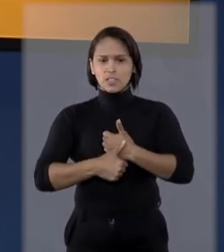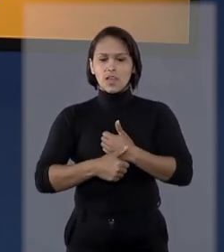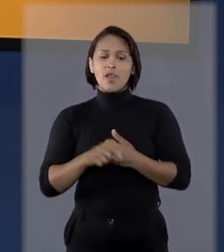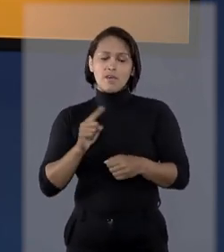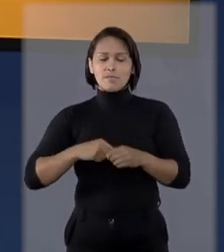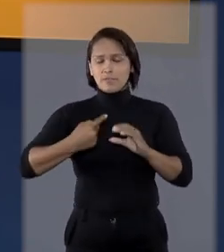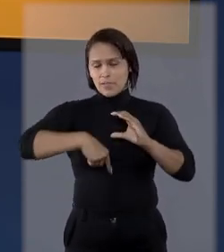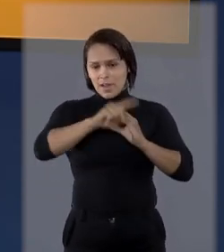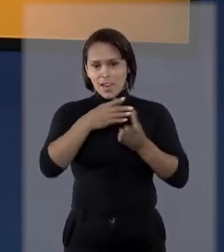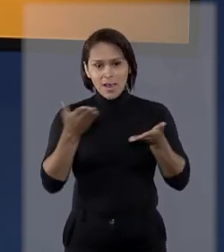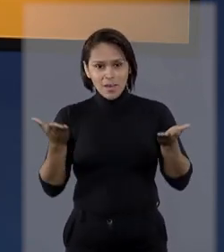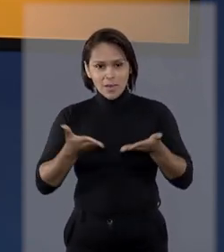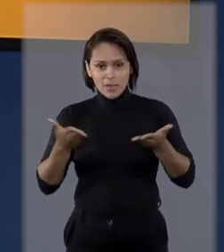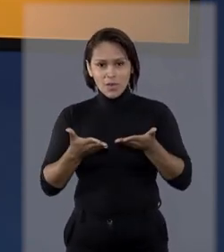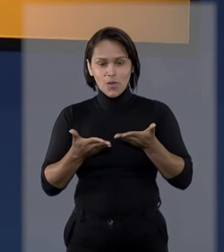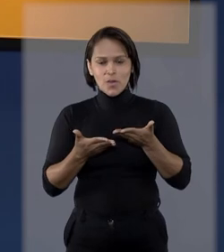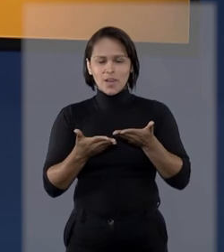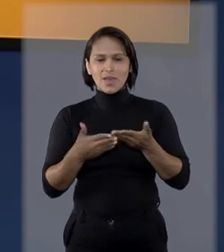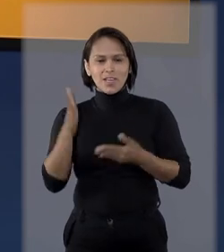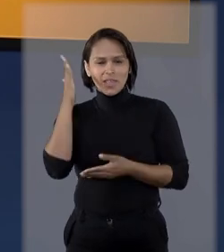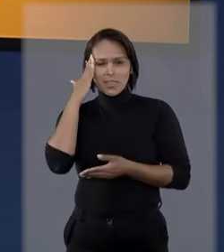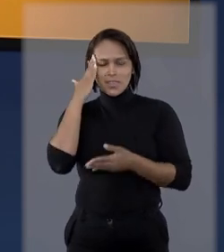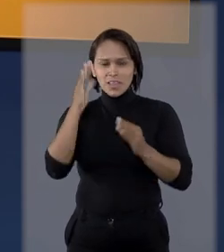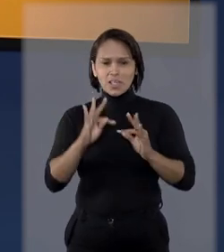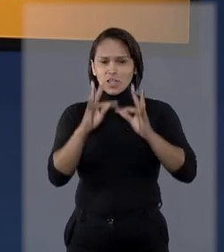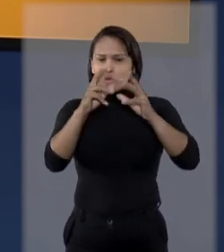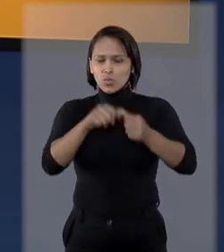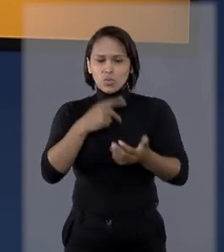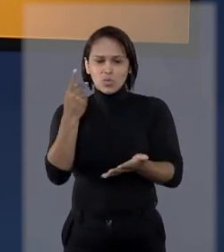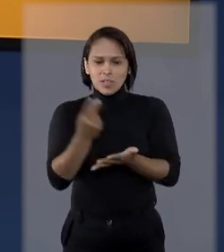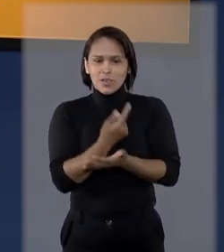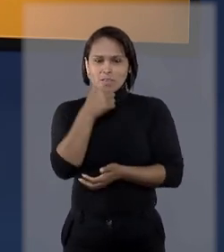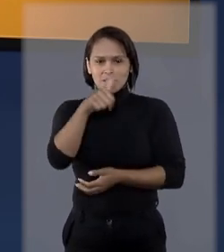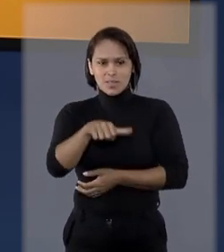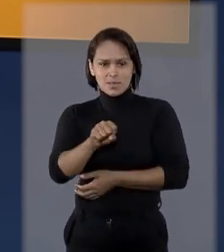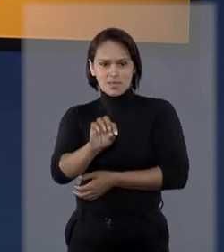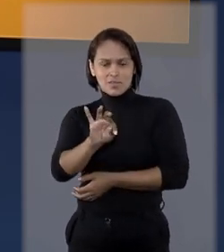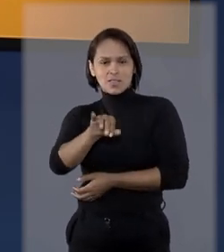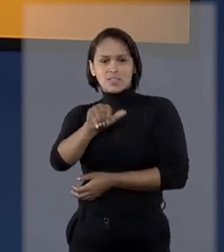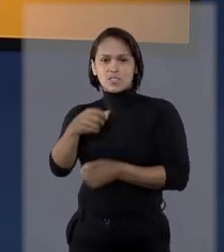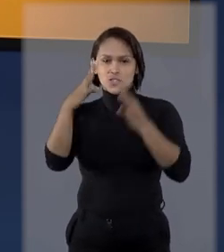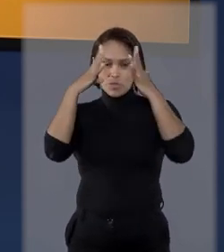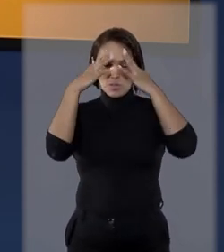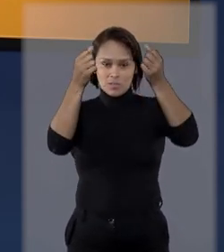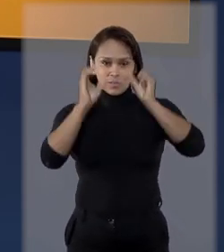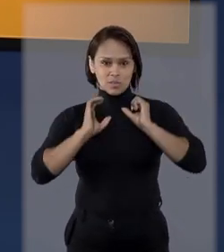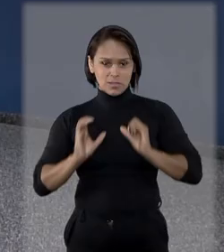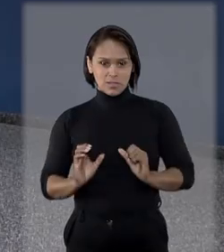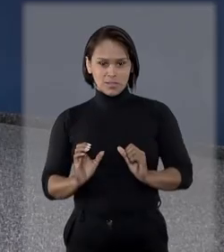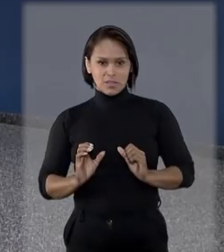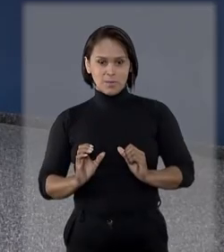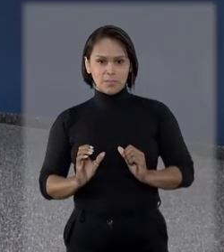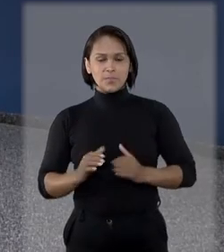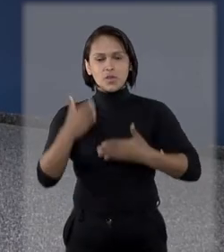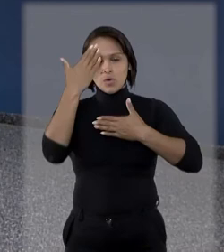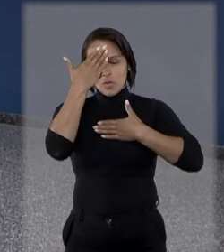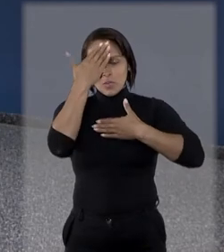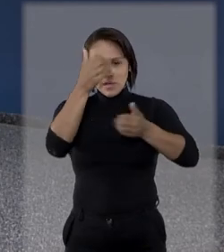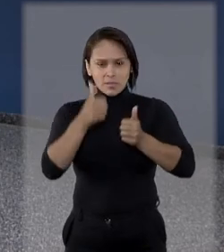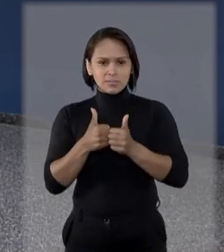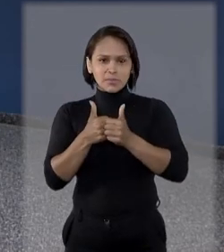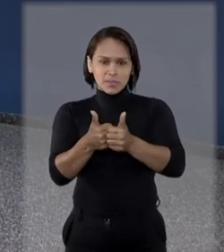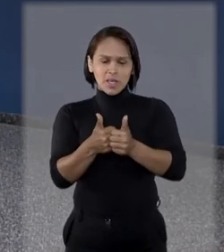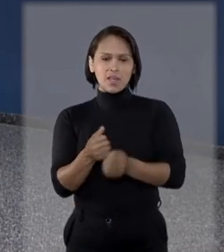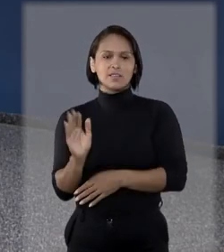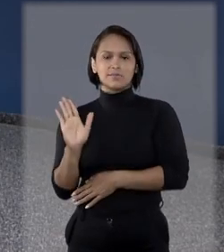páginas, vai lá agora e fique por dentro de tudo o que acontece aqui no Tribunal da Cidadania. Agradeço a